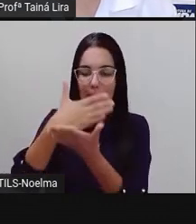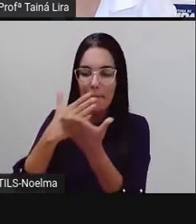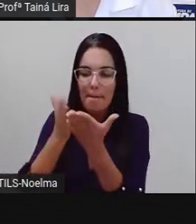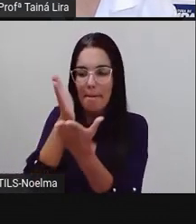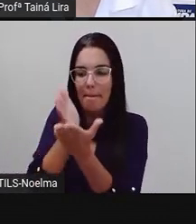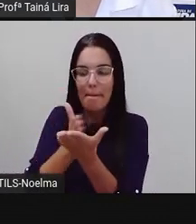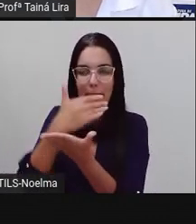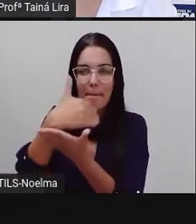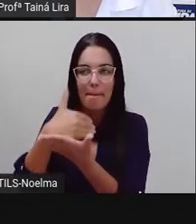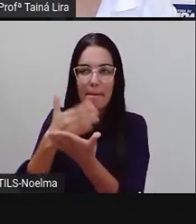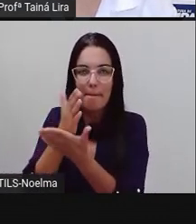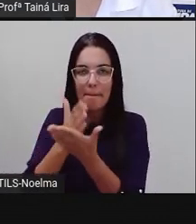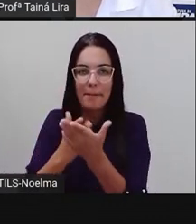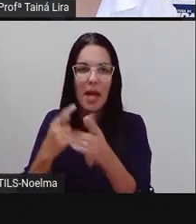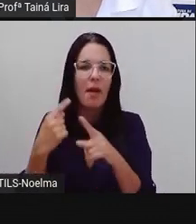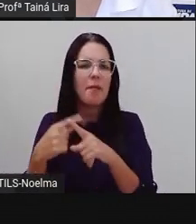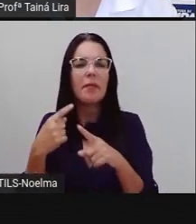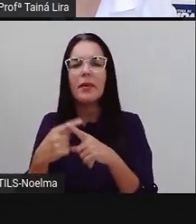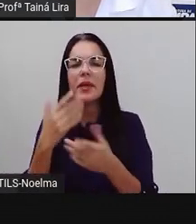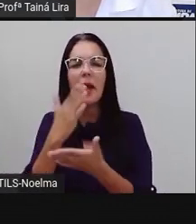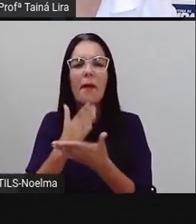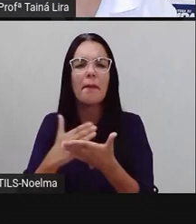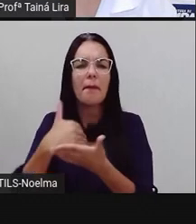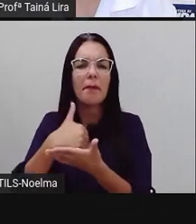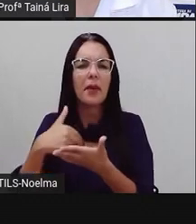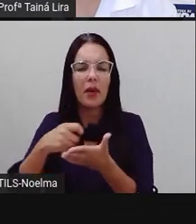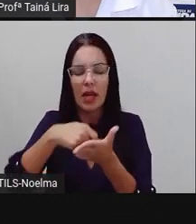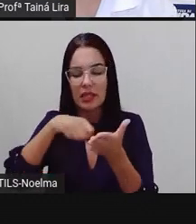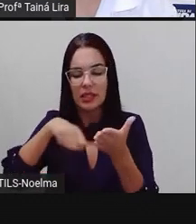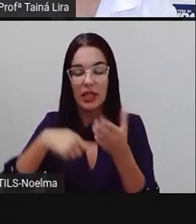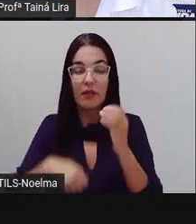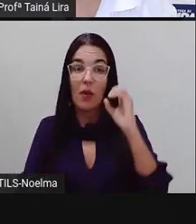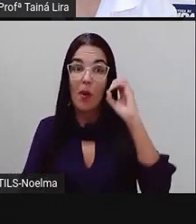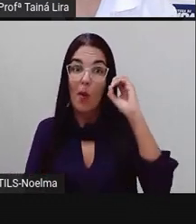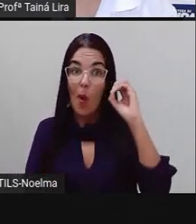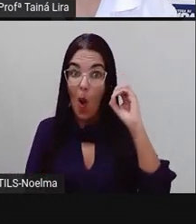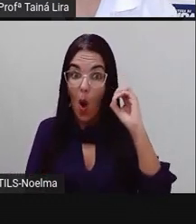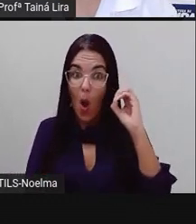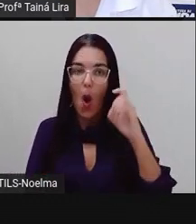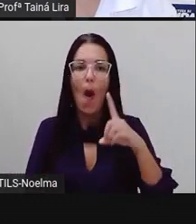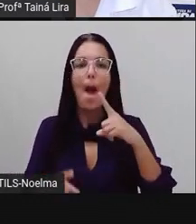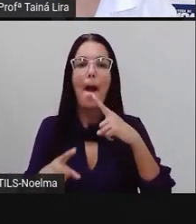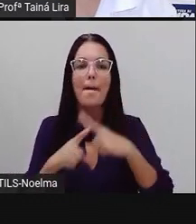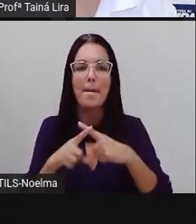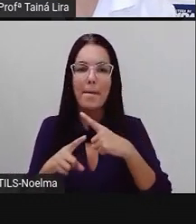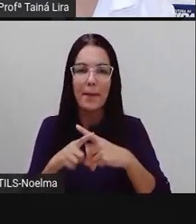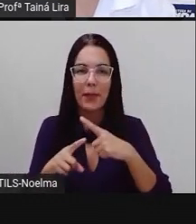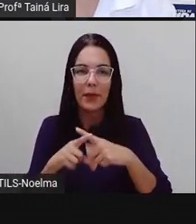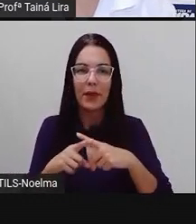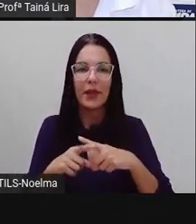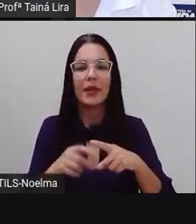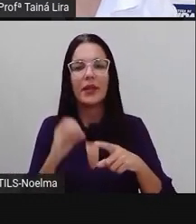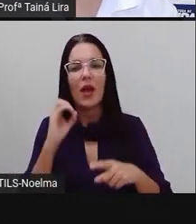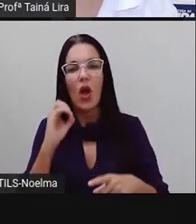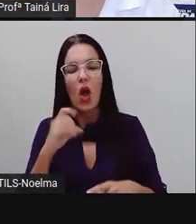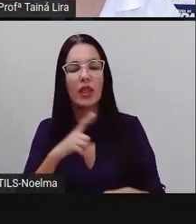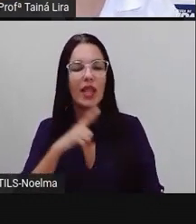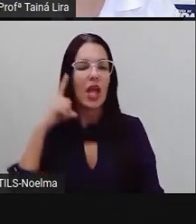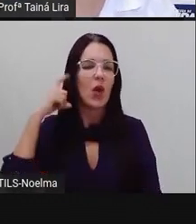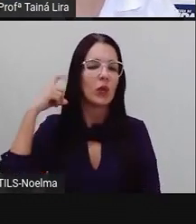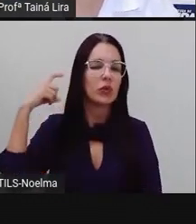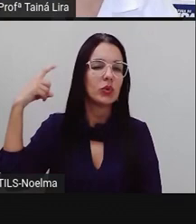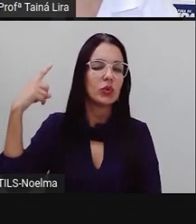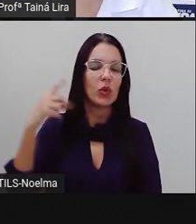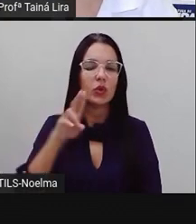O, Pro, porque Bolo aí escreveu com O, porque a sílaba dela aqui, ó, que tem o som de U, é uma